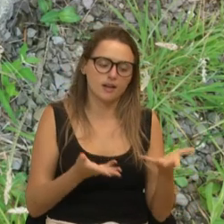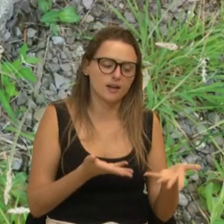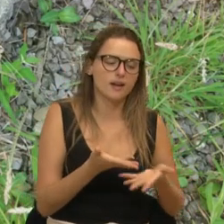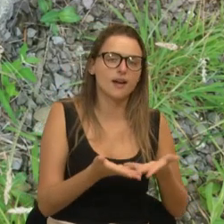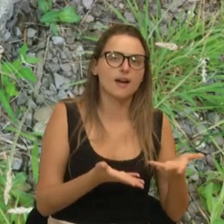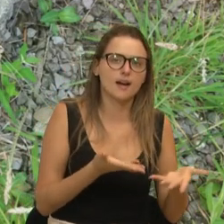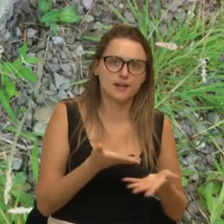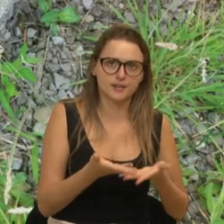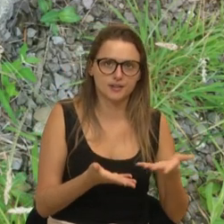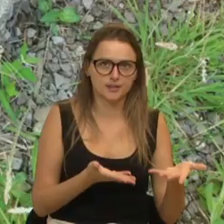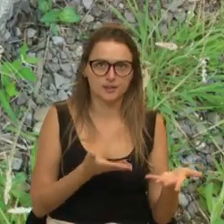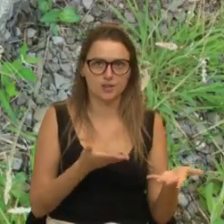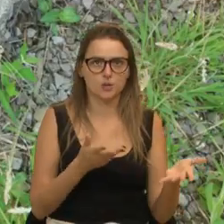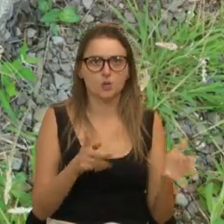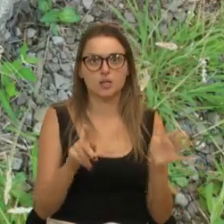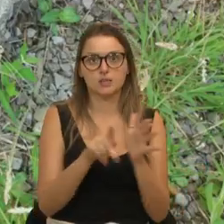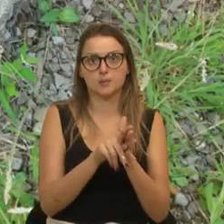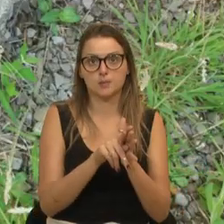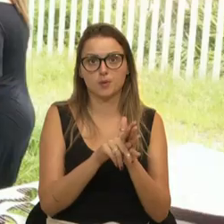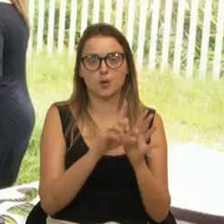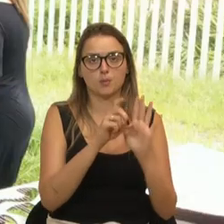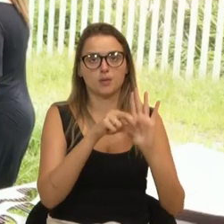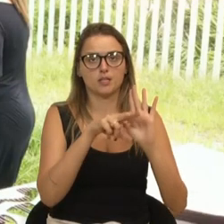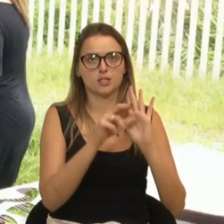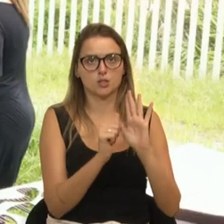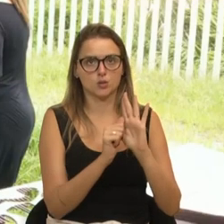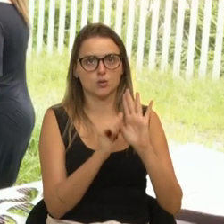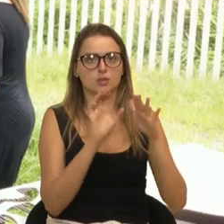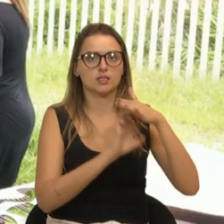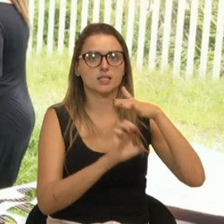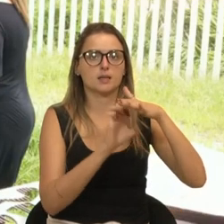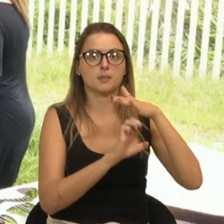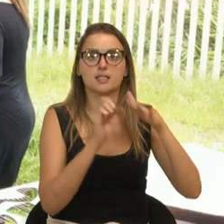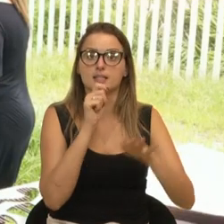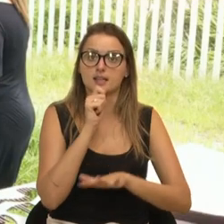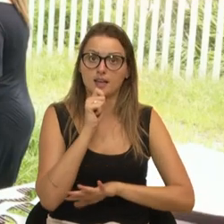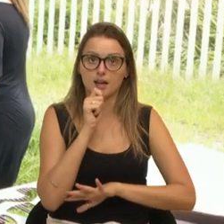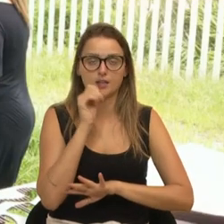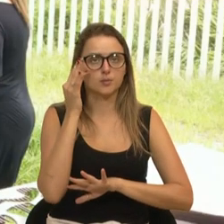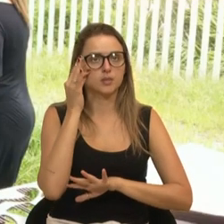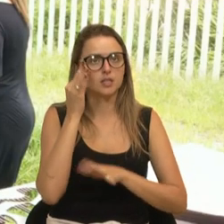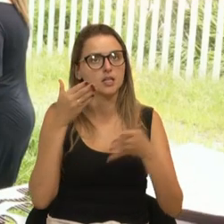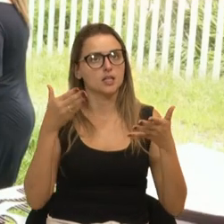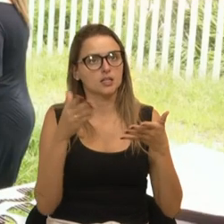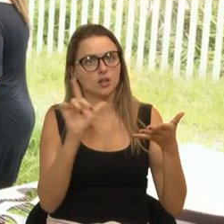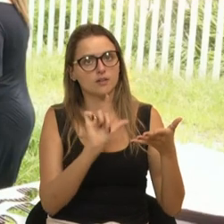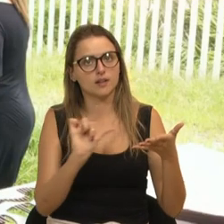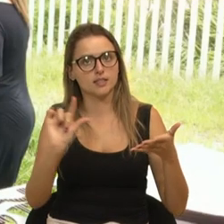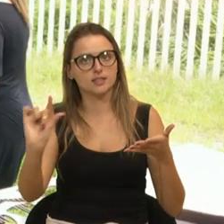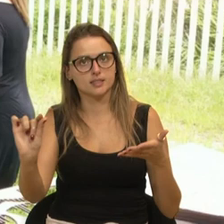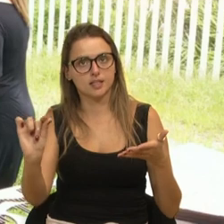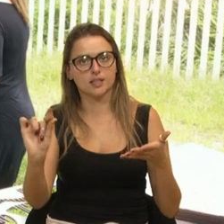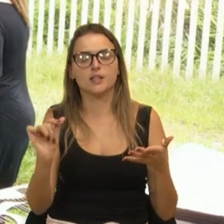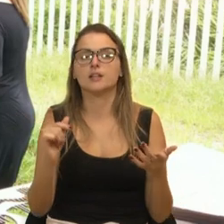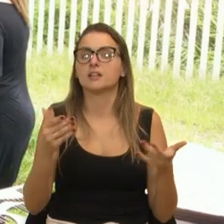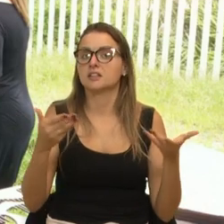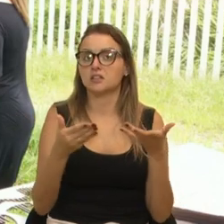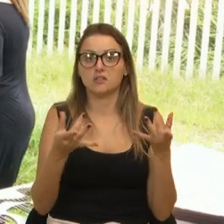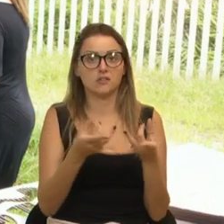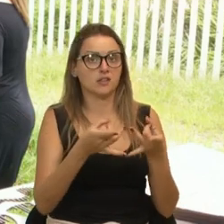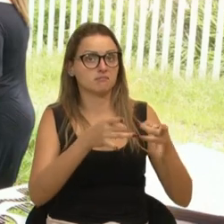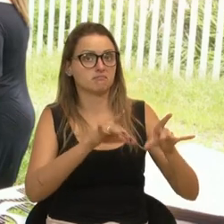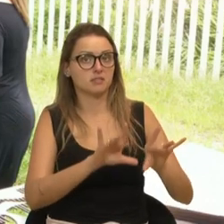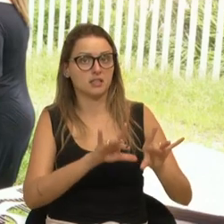as proprietárias da empresa que ainda estão por lá e que vão sair, essa área vai ficar completamente ainda mais abandonada.